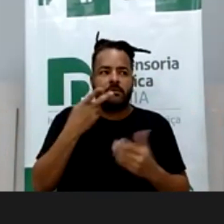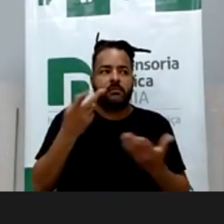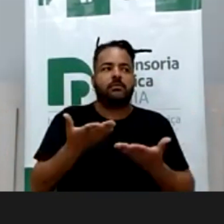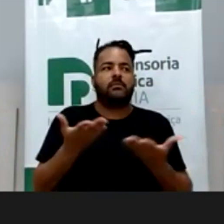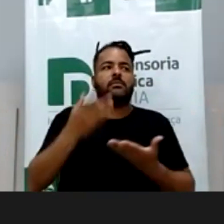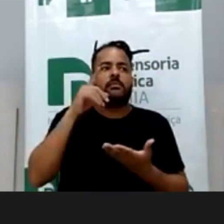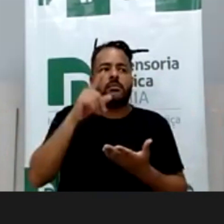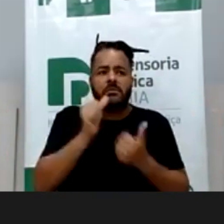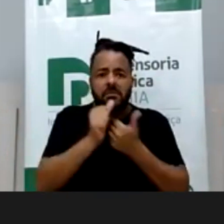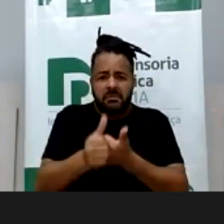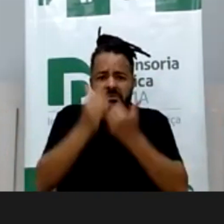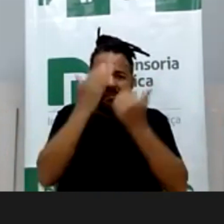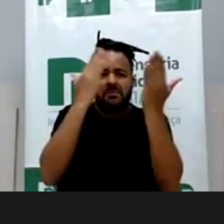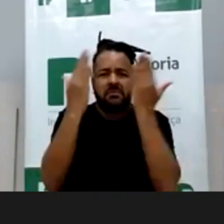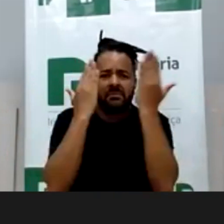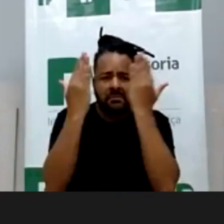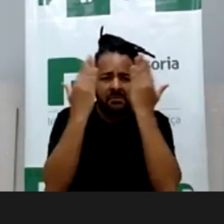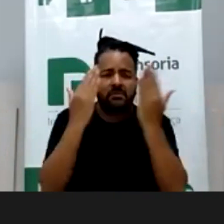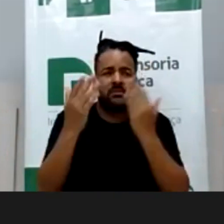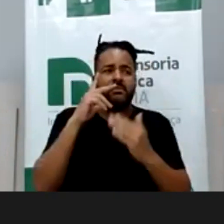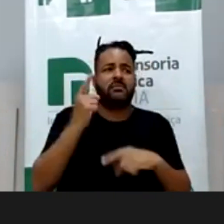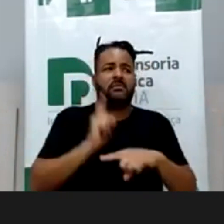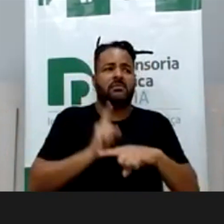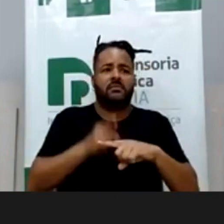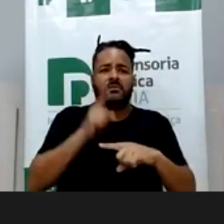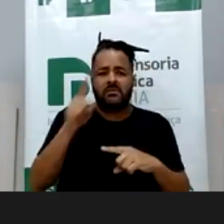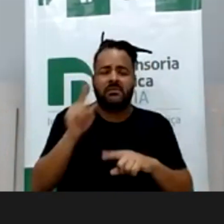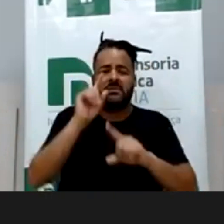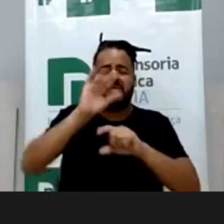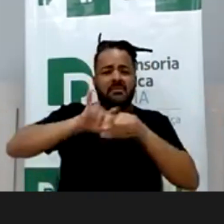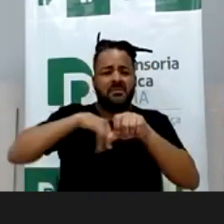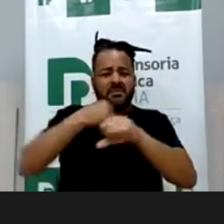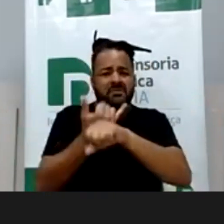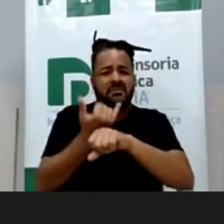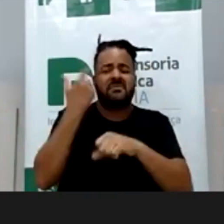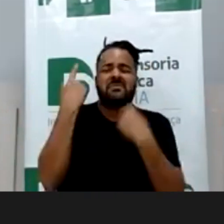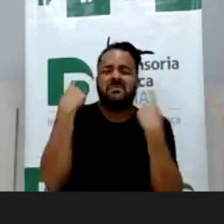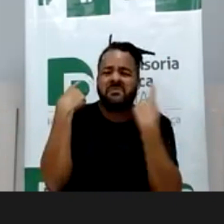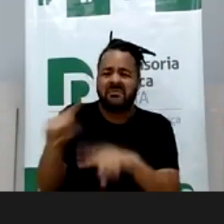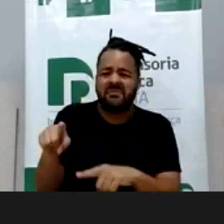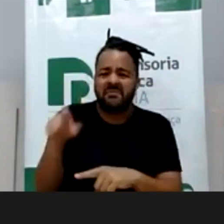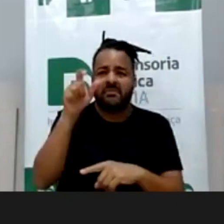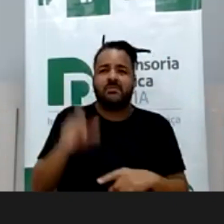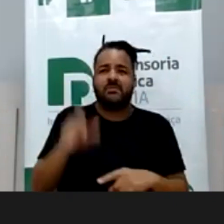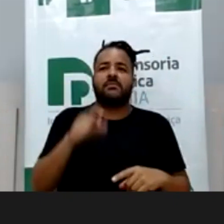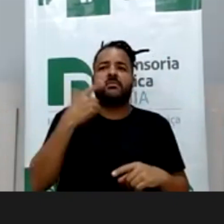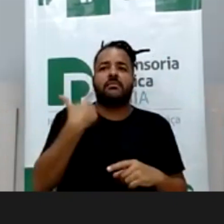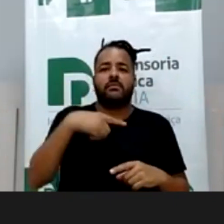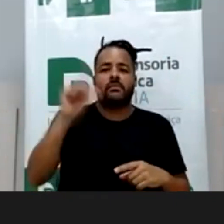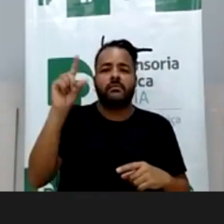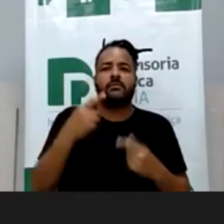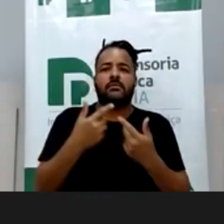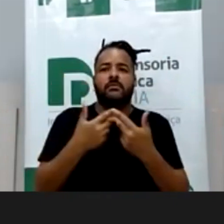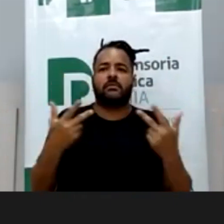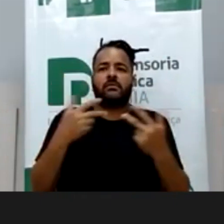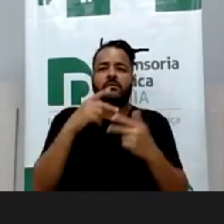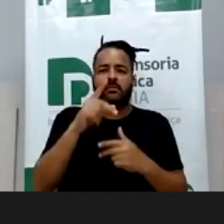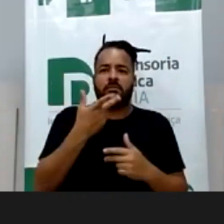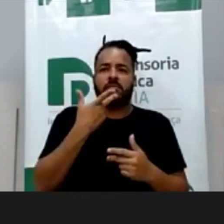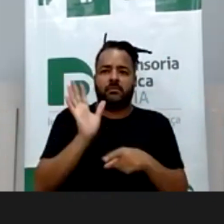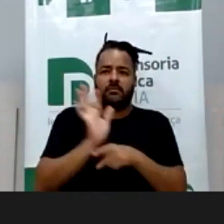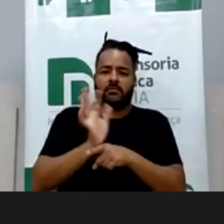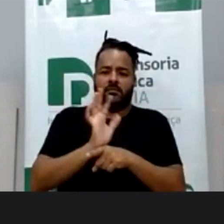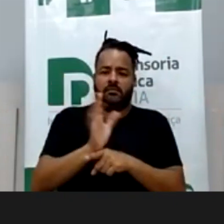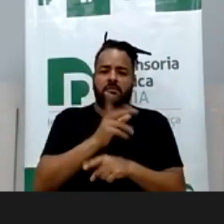recebendo acompanhamento psicológico, por causa desse bullying, dessa deformação. Outra inquietação, esse vídeo que a traz,